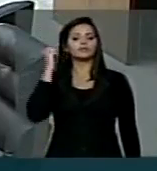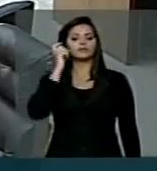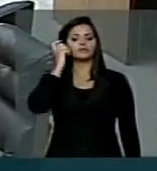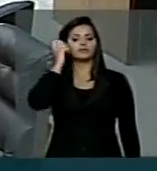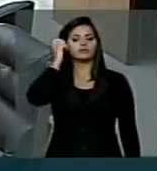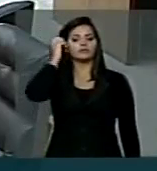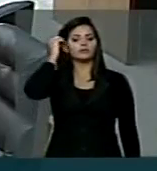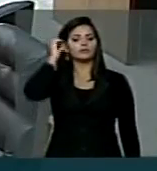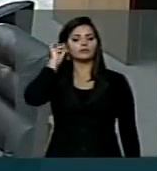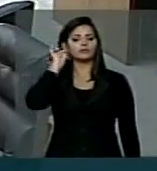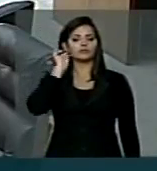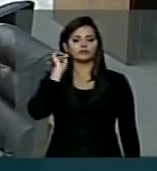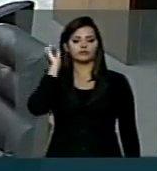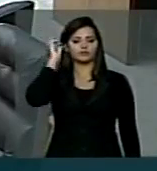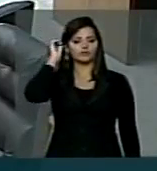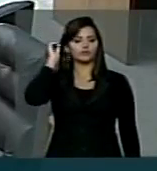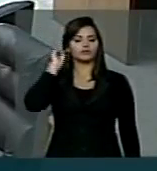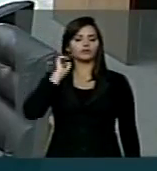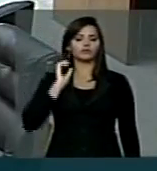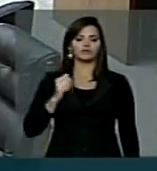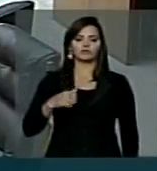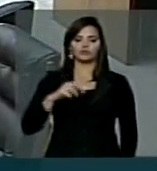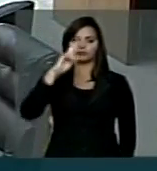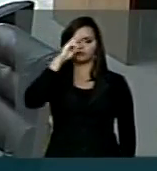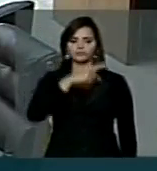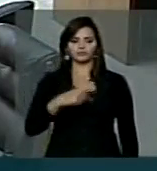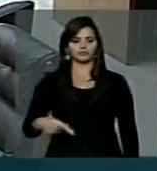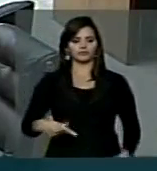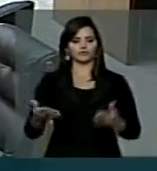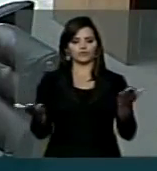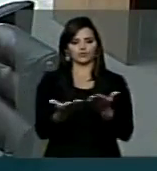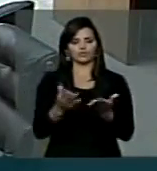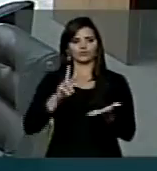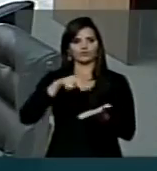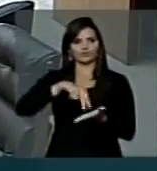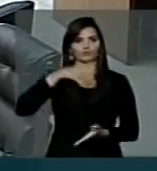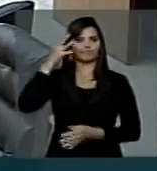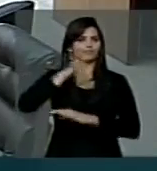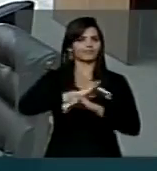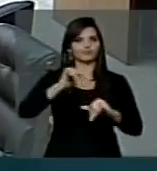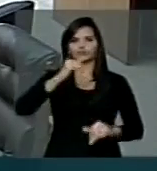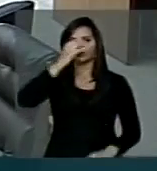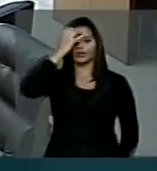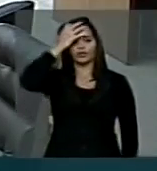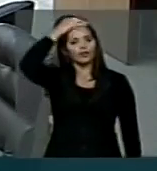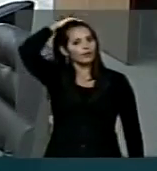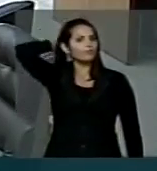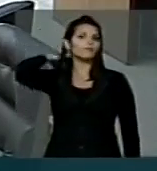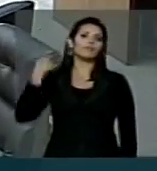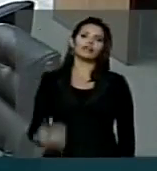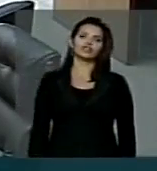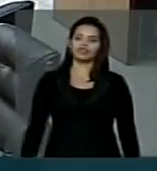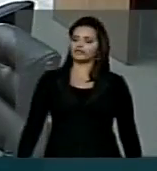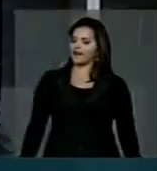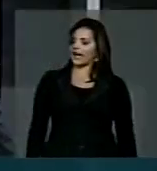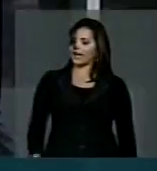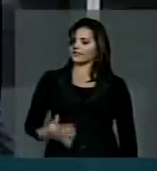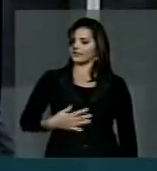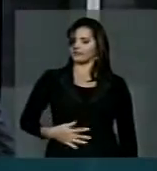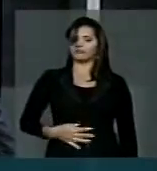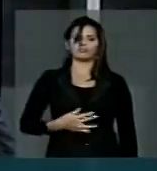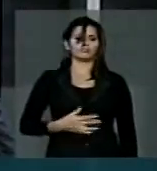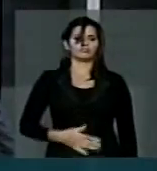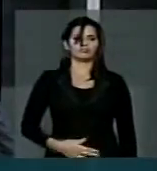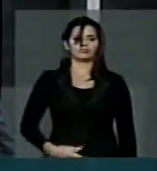Ocupo a tribuna na manhã de hoje para poder trazer mais uma vez a esse